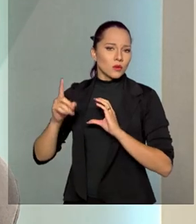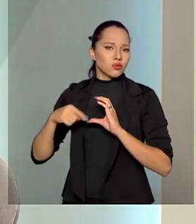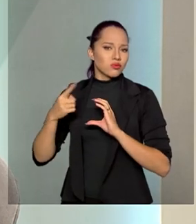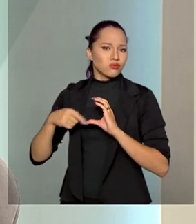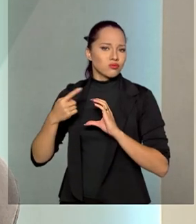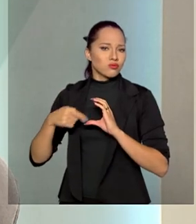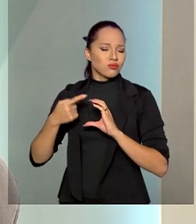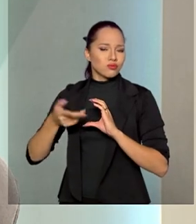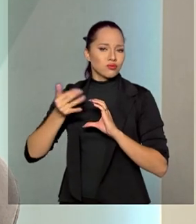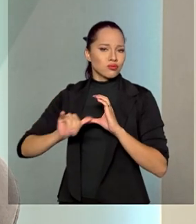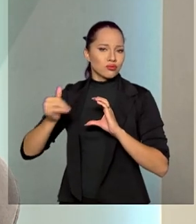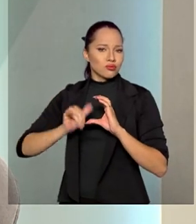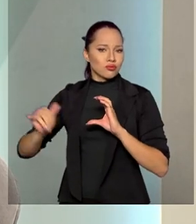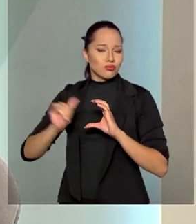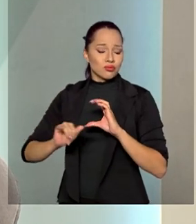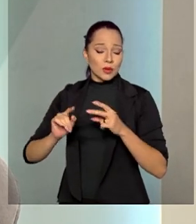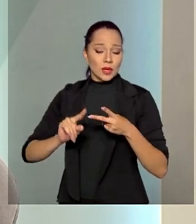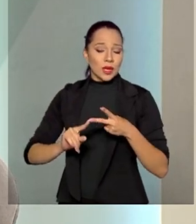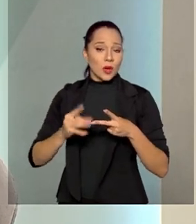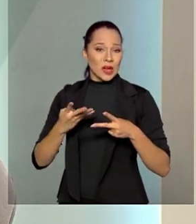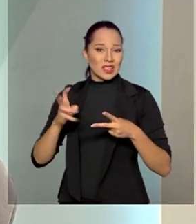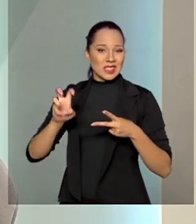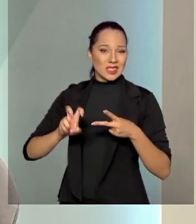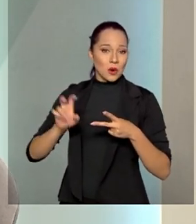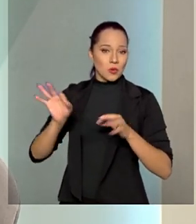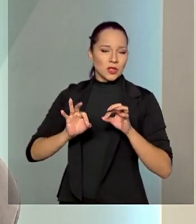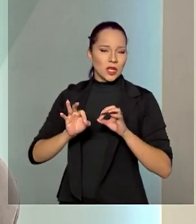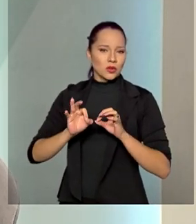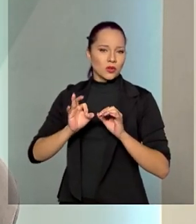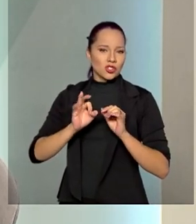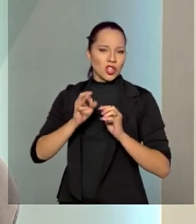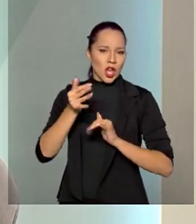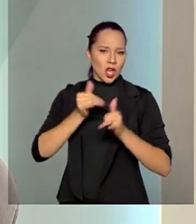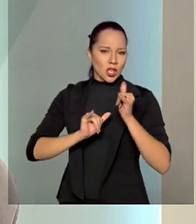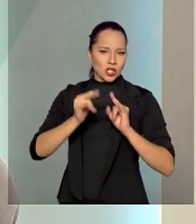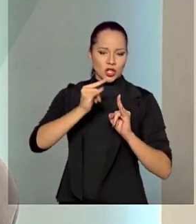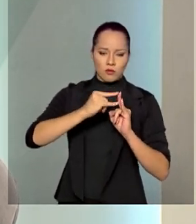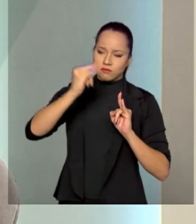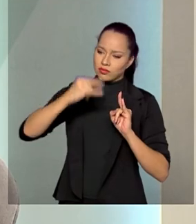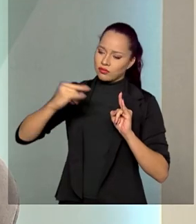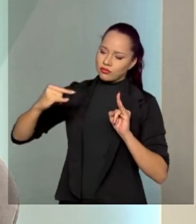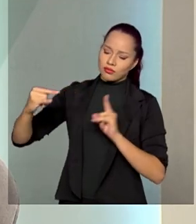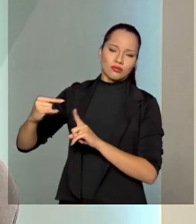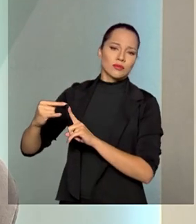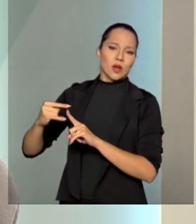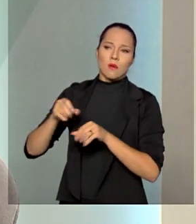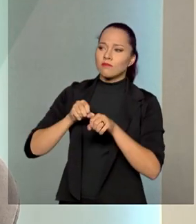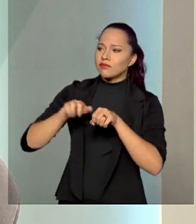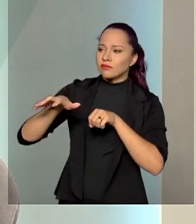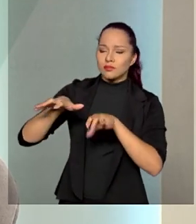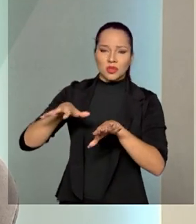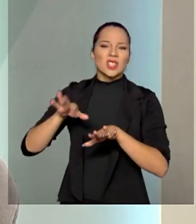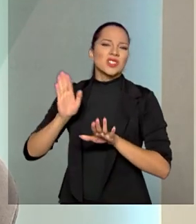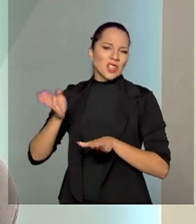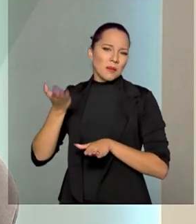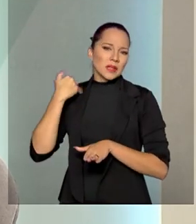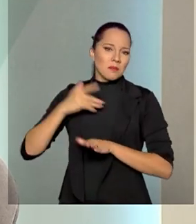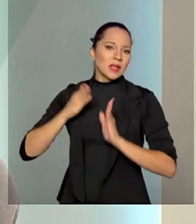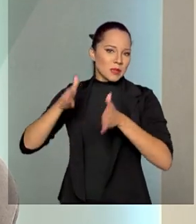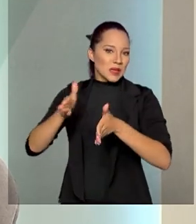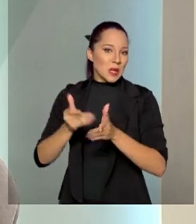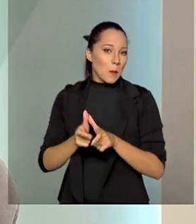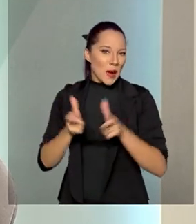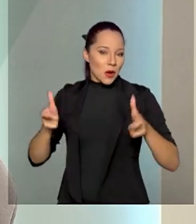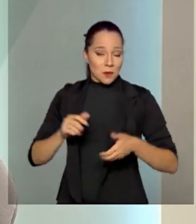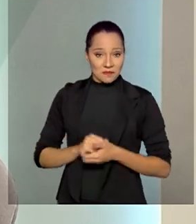energia e 45% da transmissão de energia. Ela já teve uma participação muito maior. Se ela